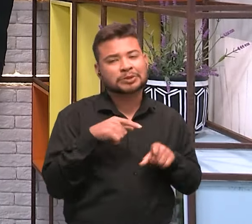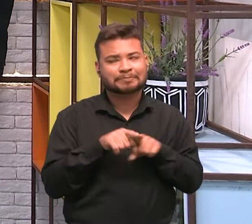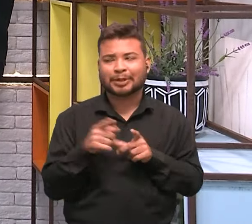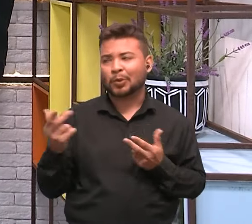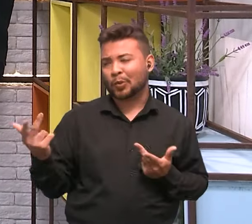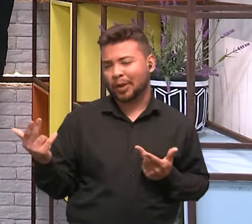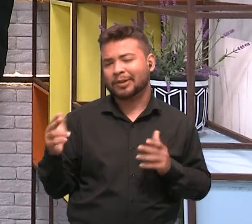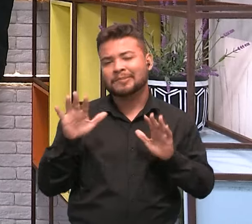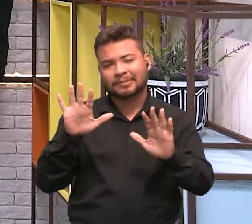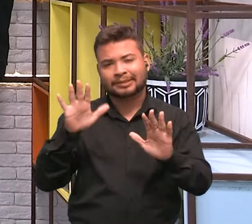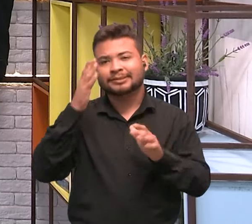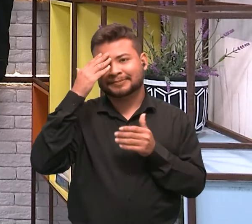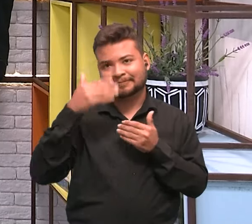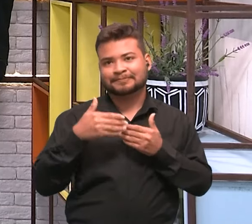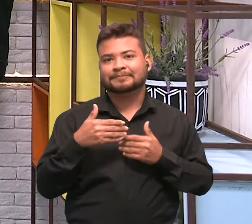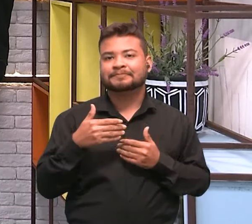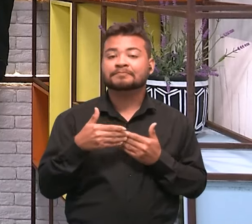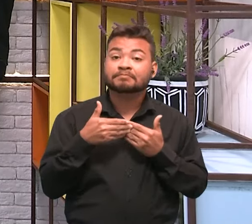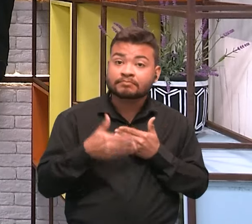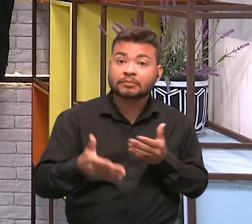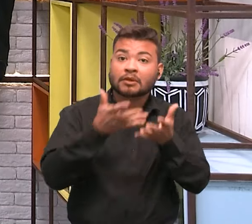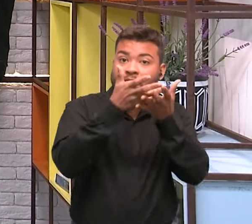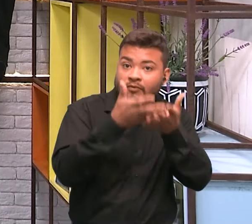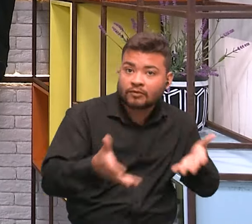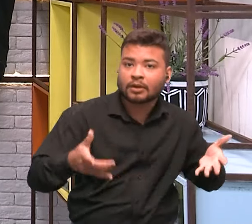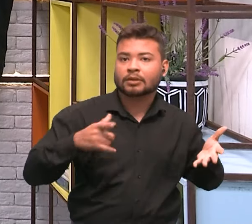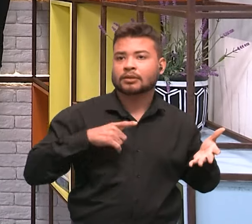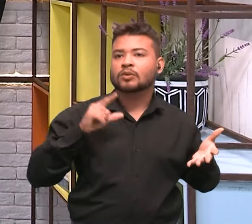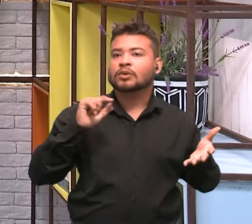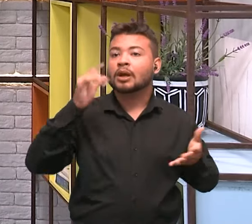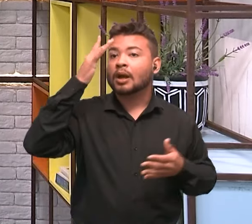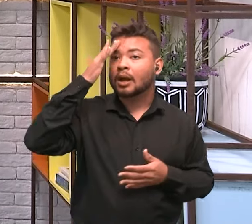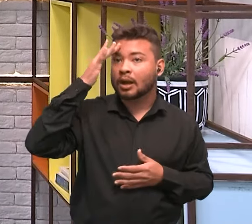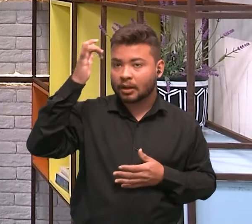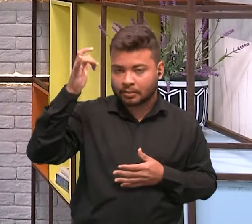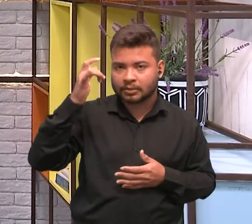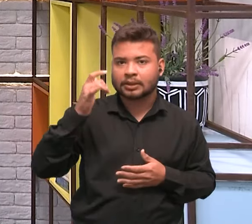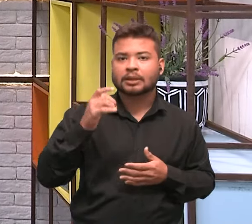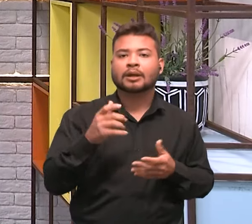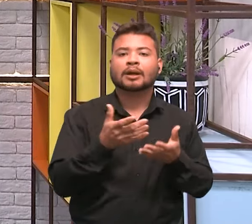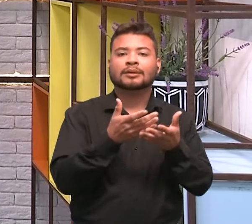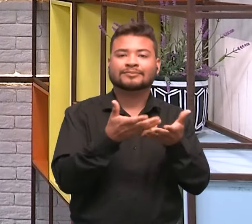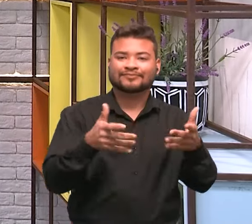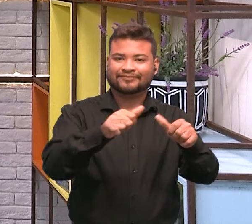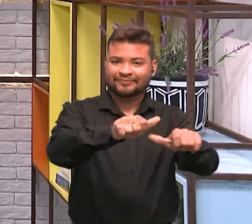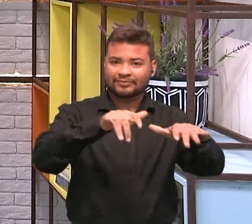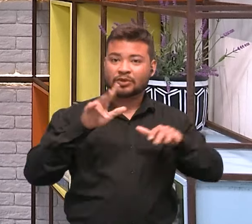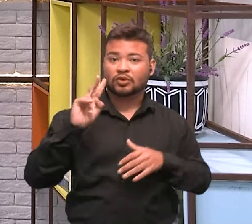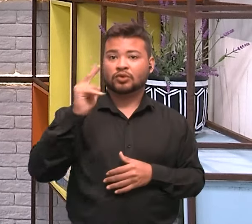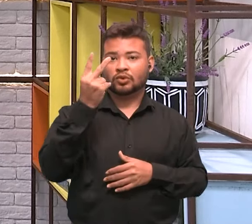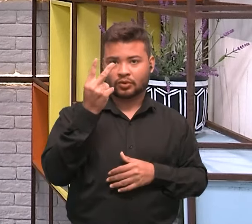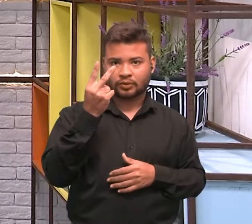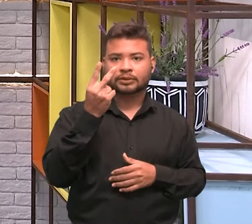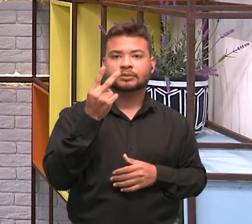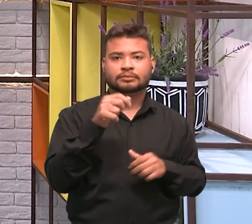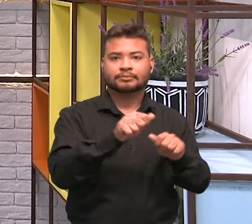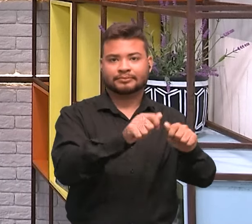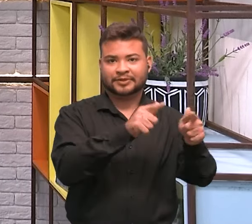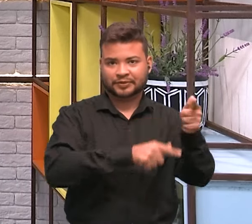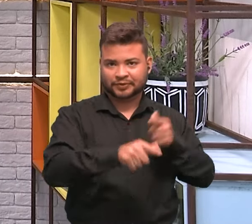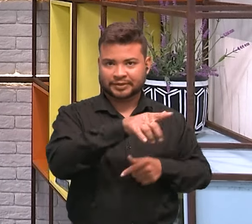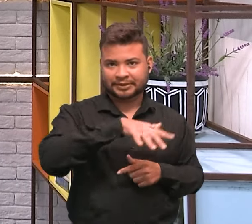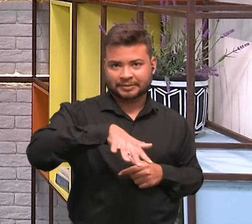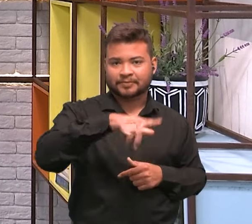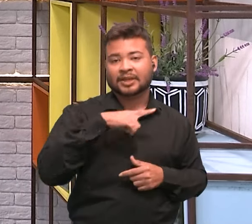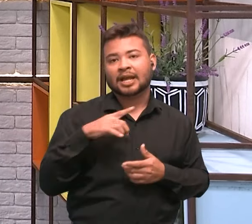evento fala exatamente sobre isso. Amanhã, o Amfiteatro 2 do Instituto de Física vai receber o Café com Ciência, a Física do